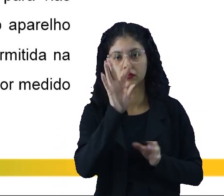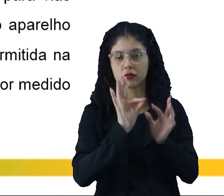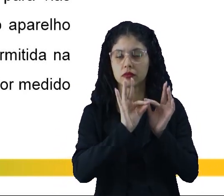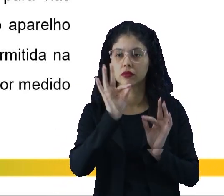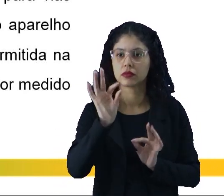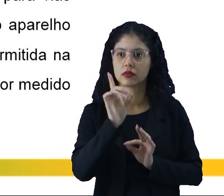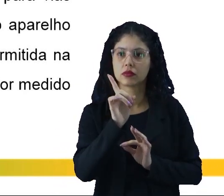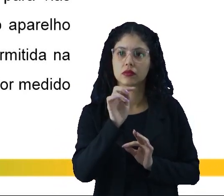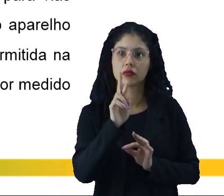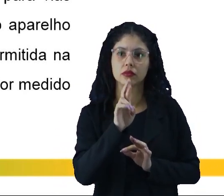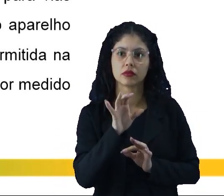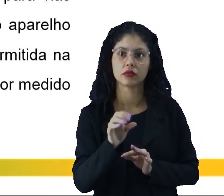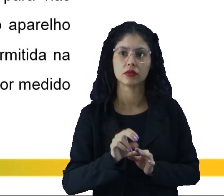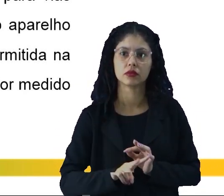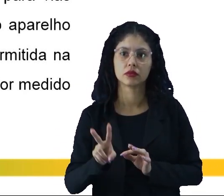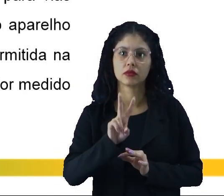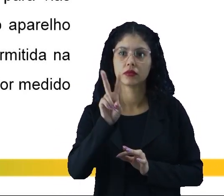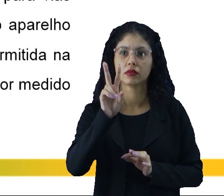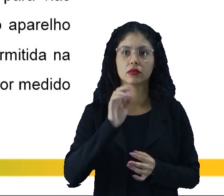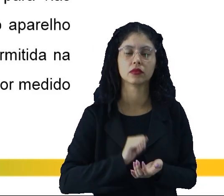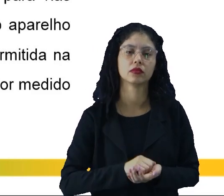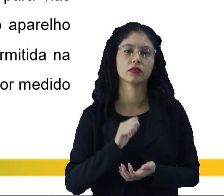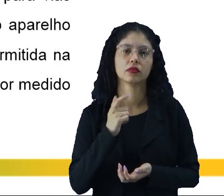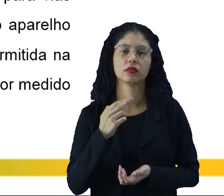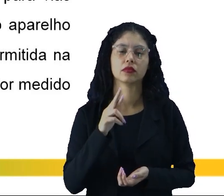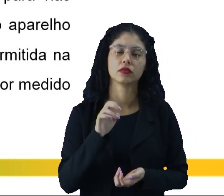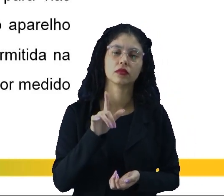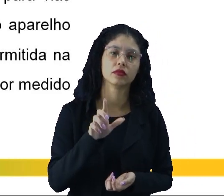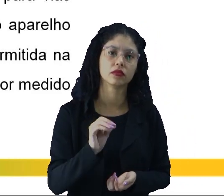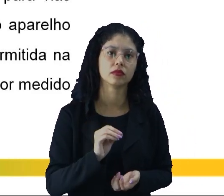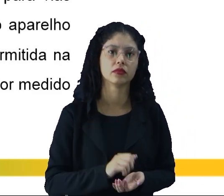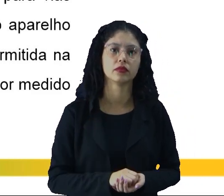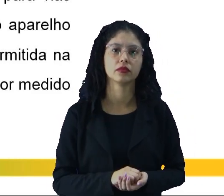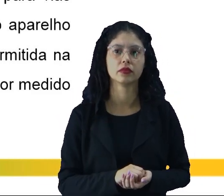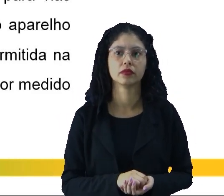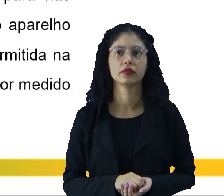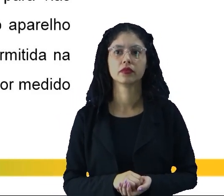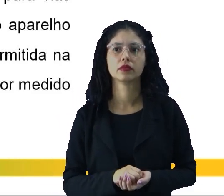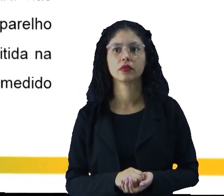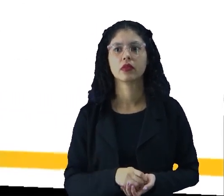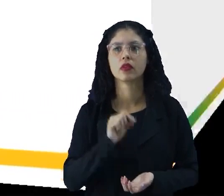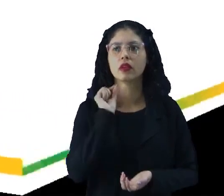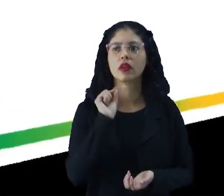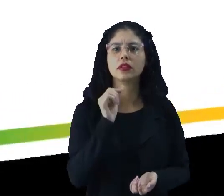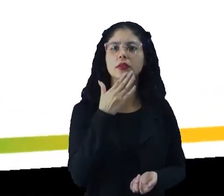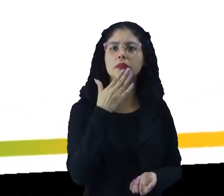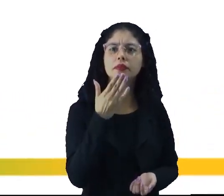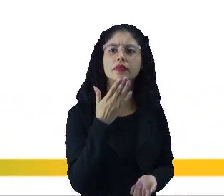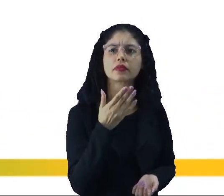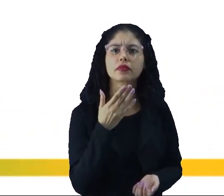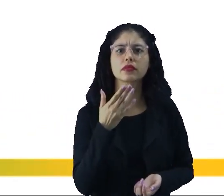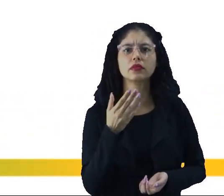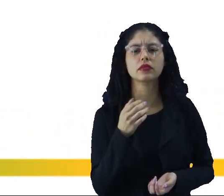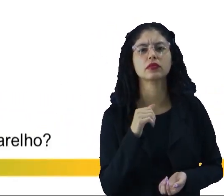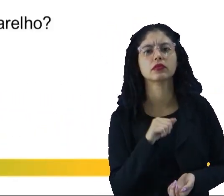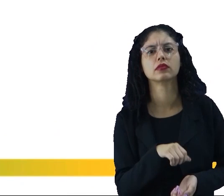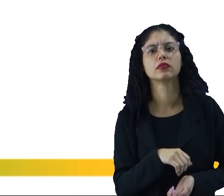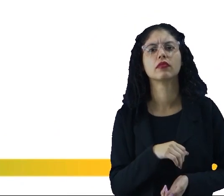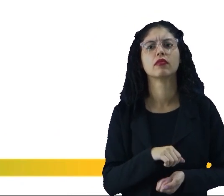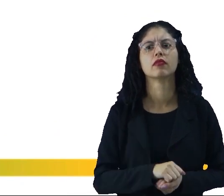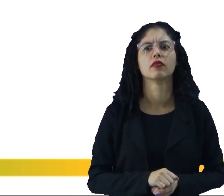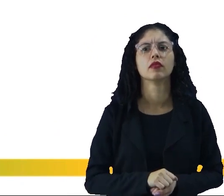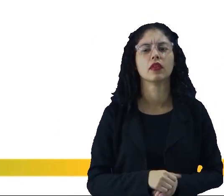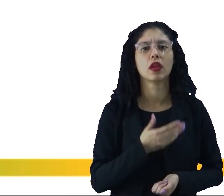medido descontado o valor da tolerância do aparelho. O que ele pede então depois? Além disso,